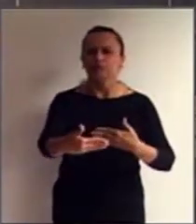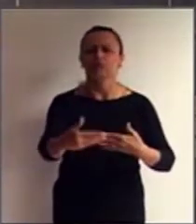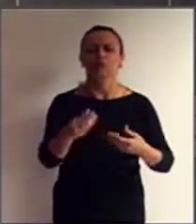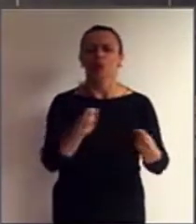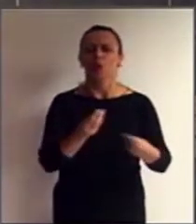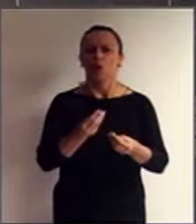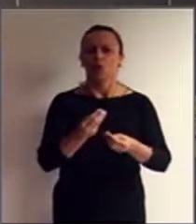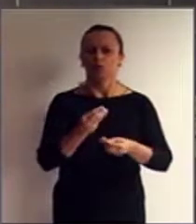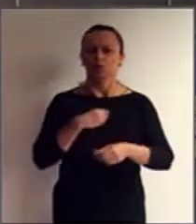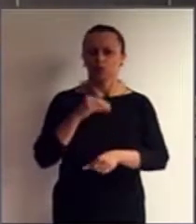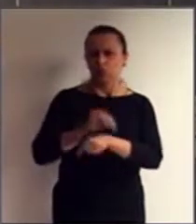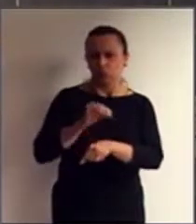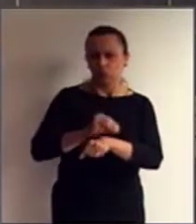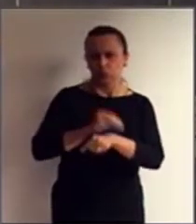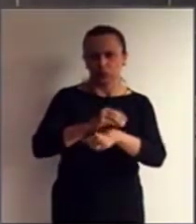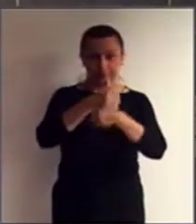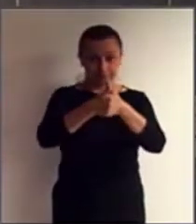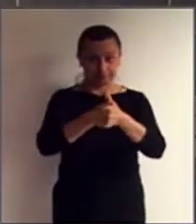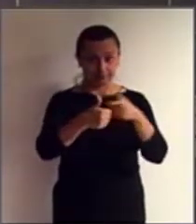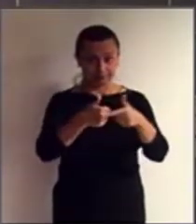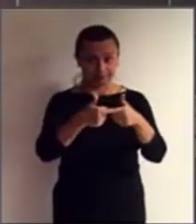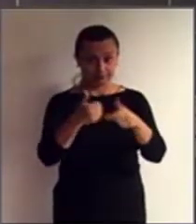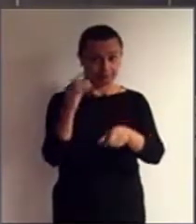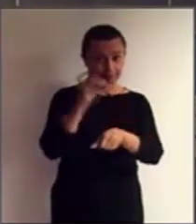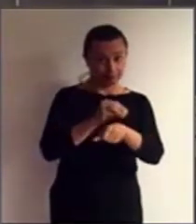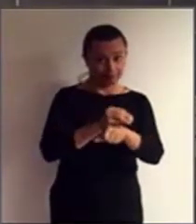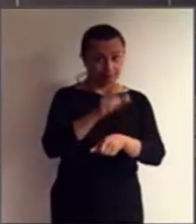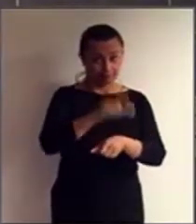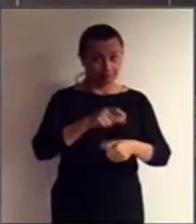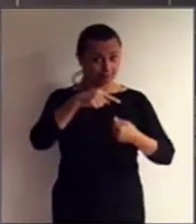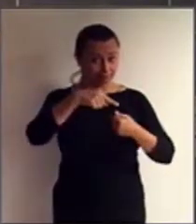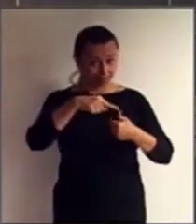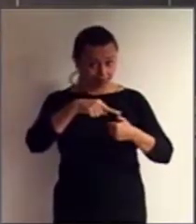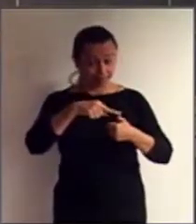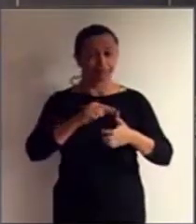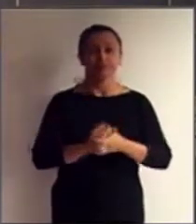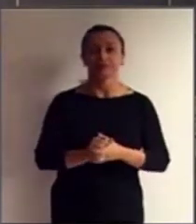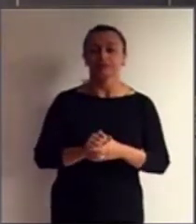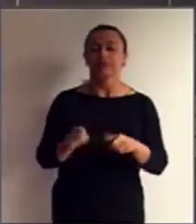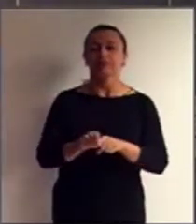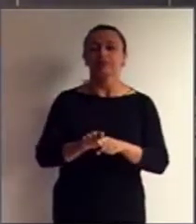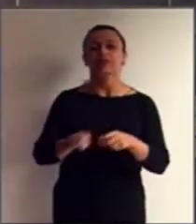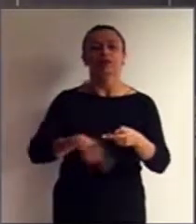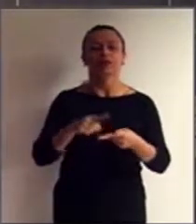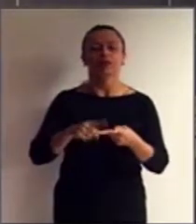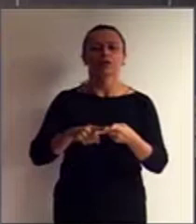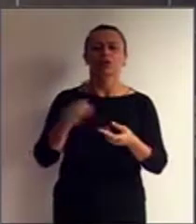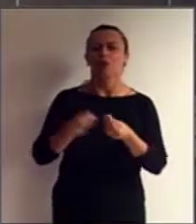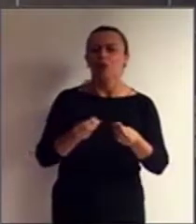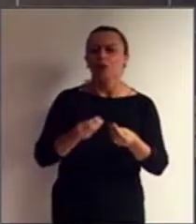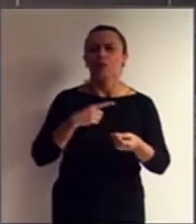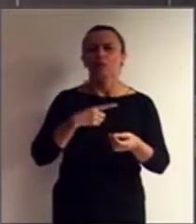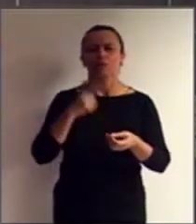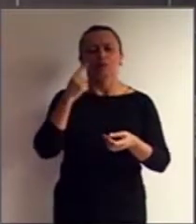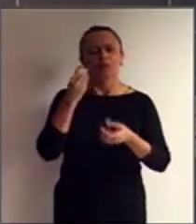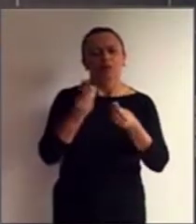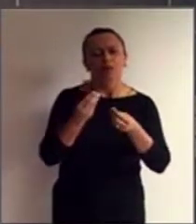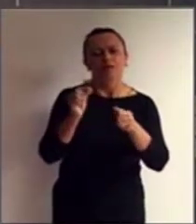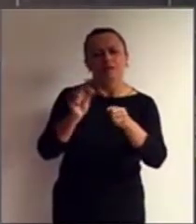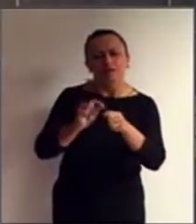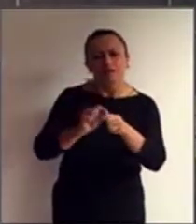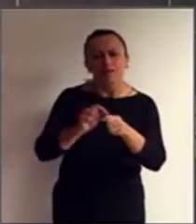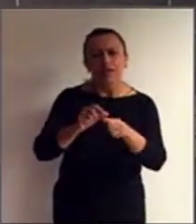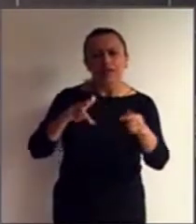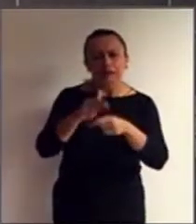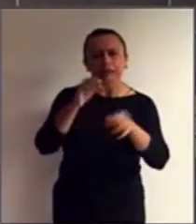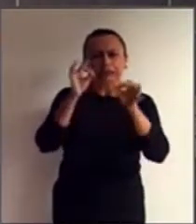curatela. A segunda etapa tratará do processo judicial da curatela que leva à interdição da pessoa e, por